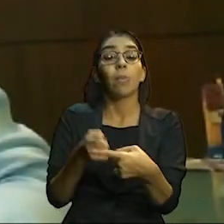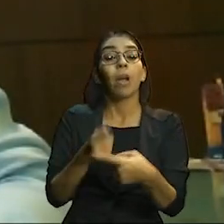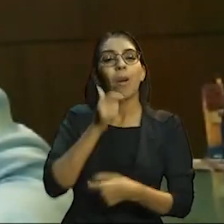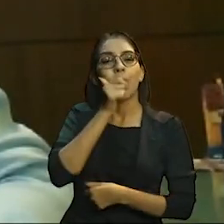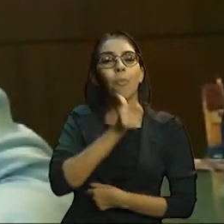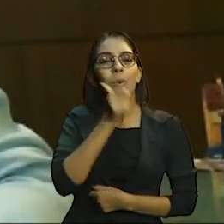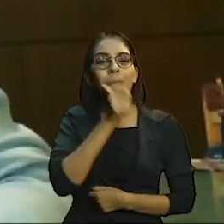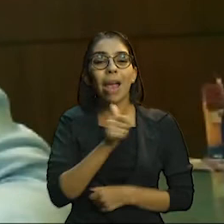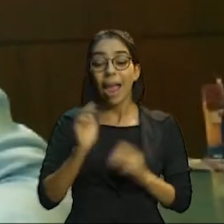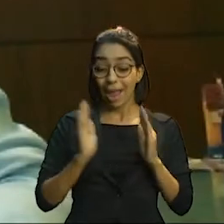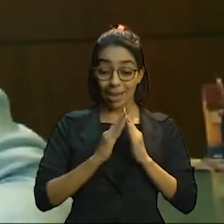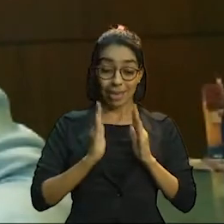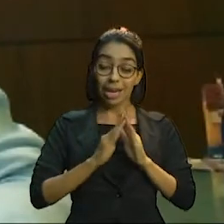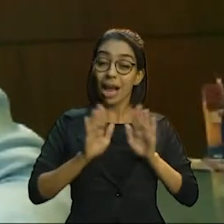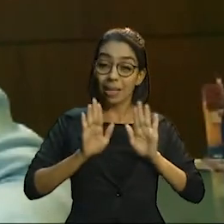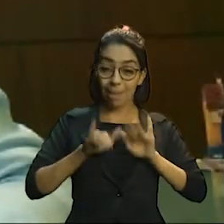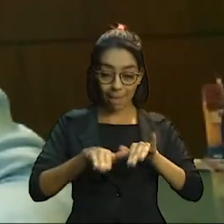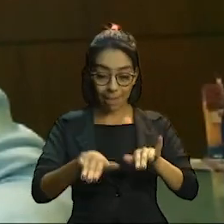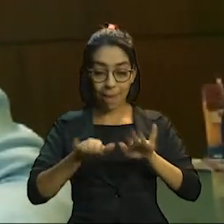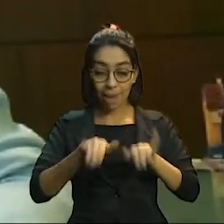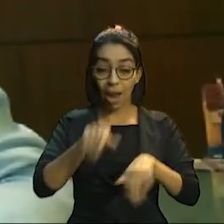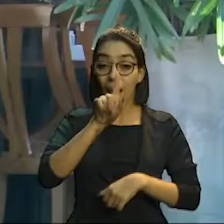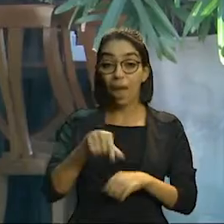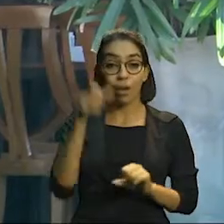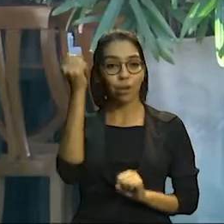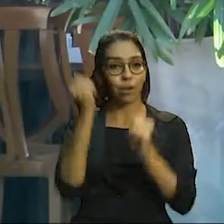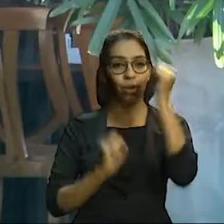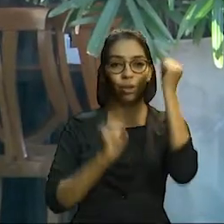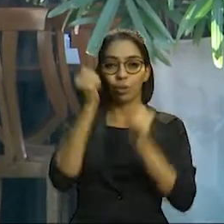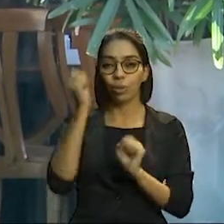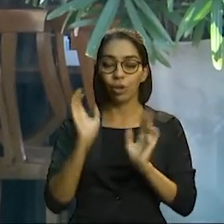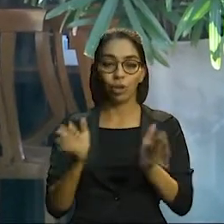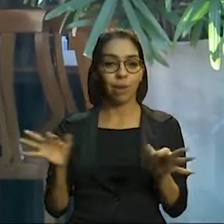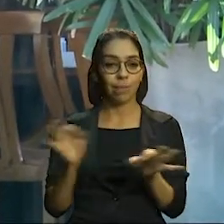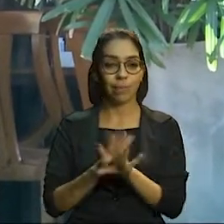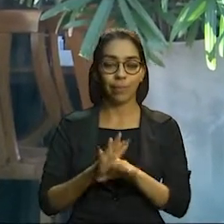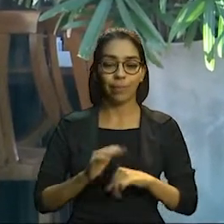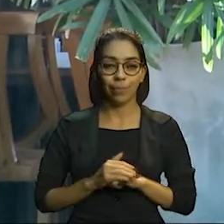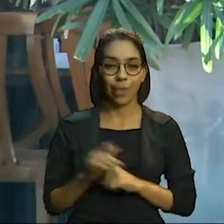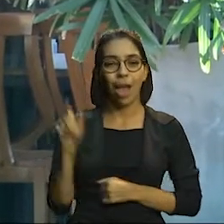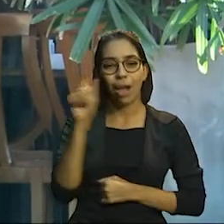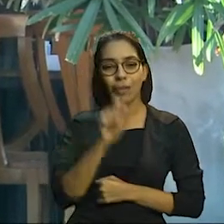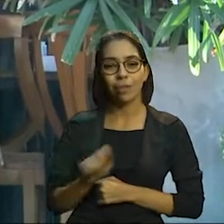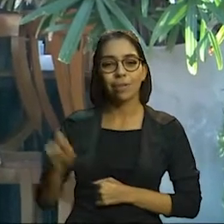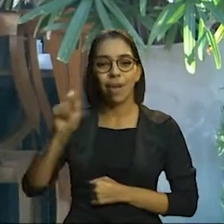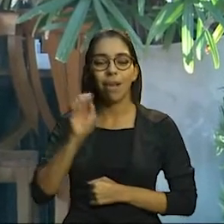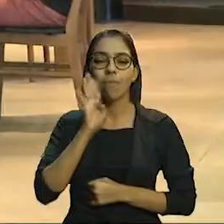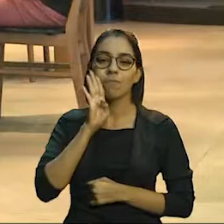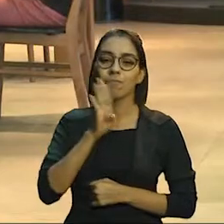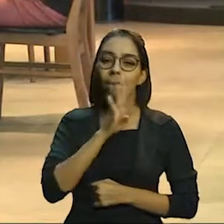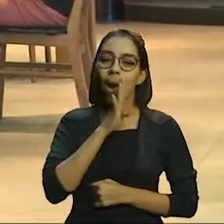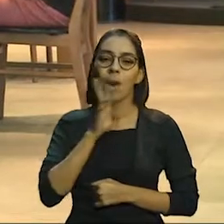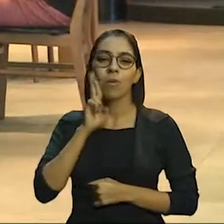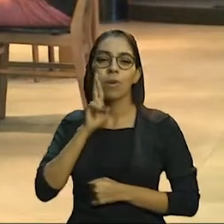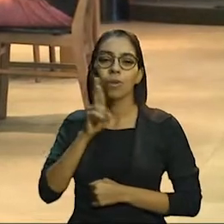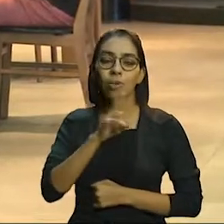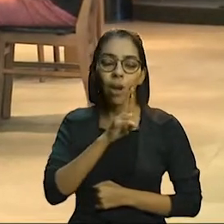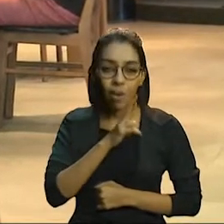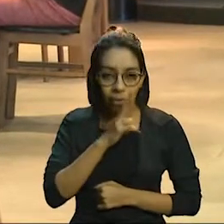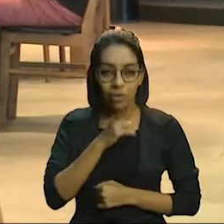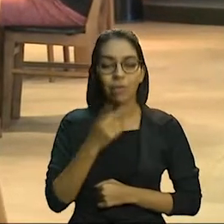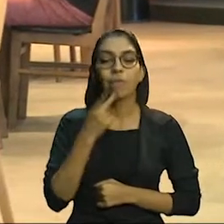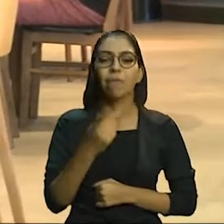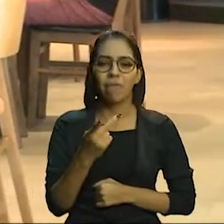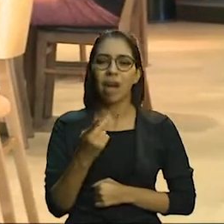com uma máquina, uma pequena máquina, ela vira uma indústria. A associação, que reúne bares e restaurantes, associa o